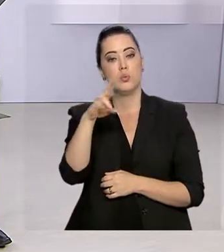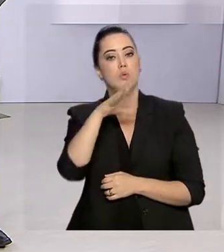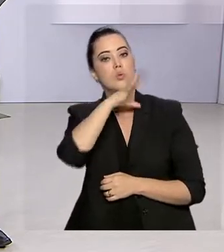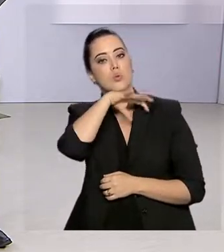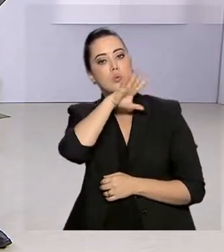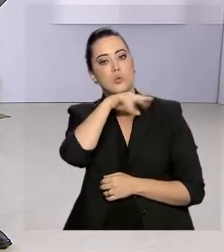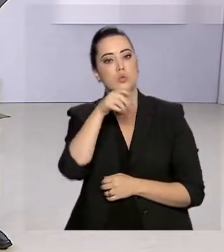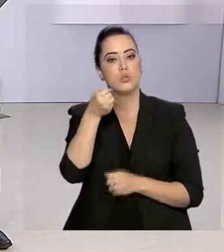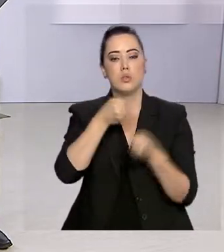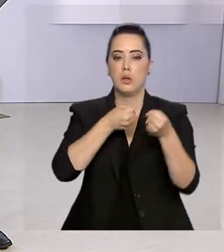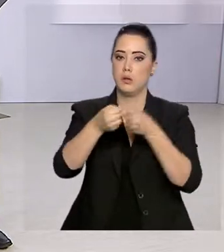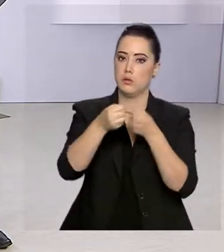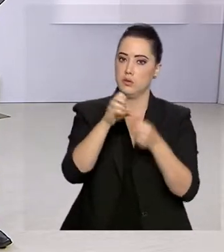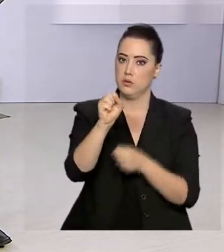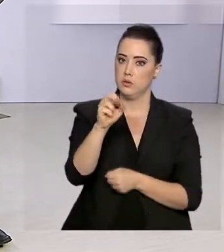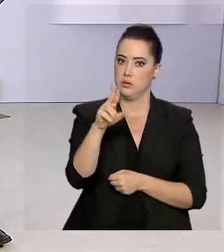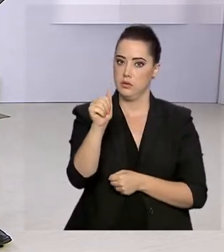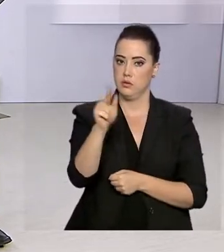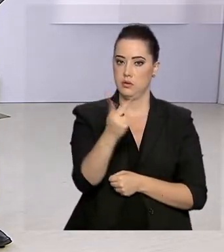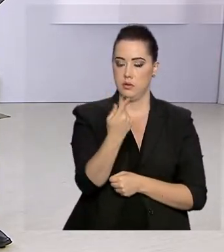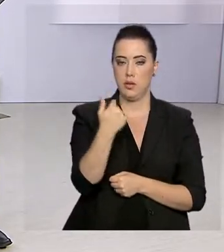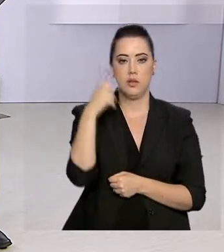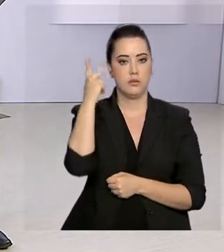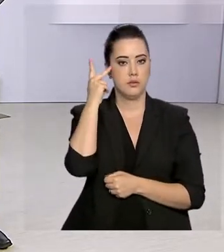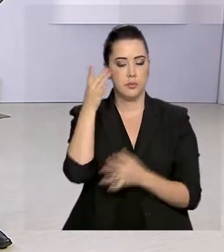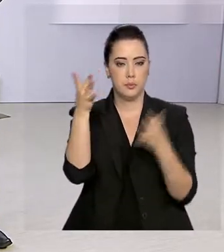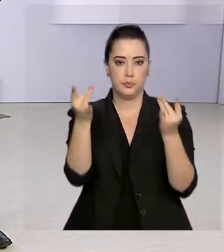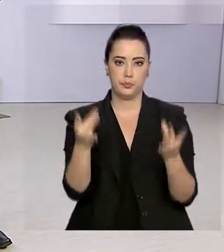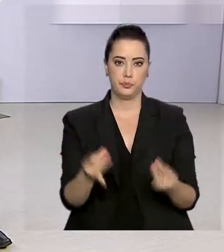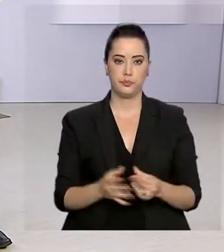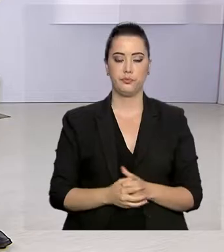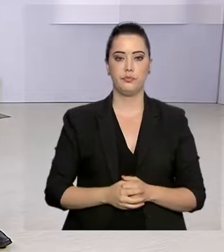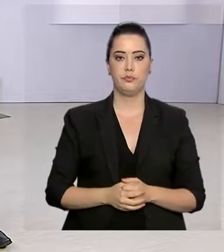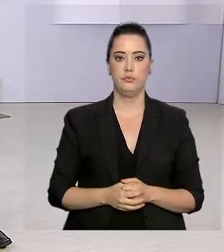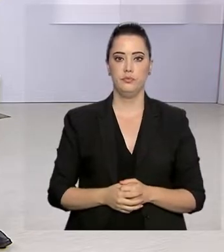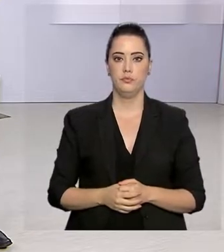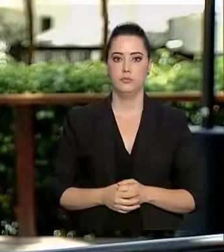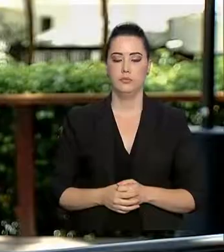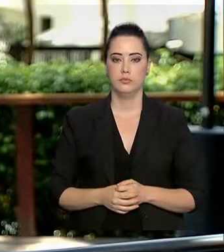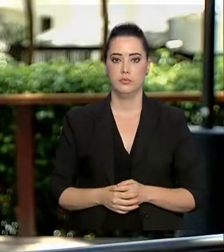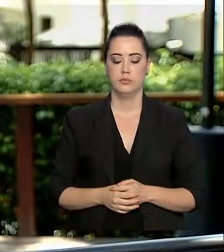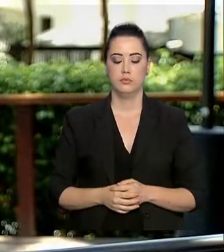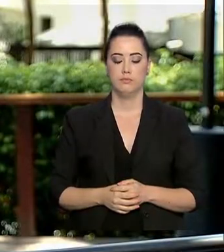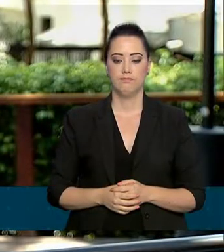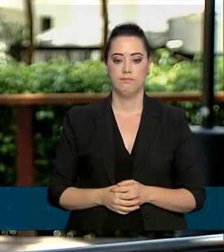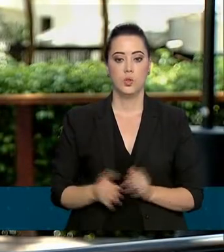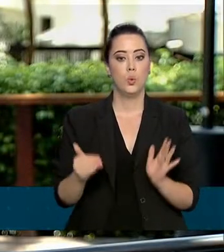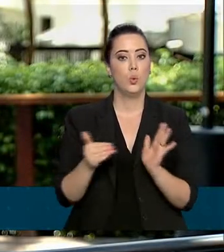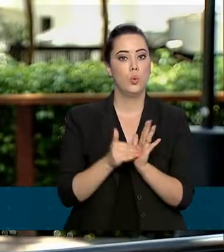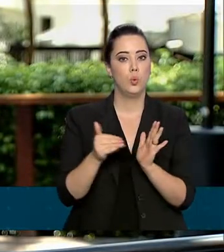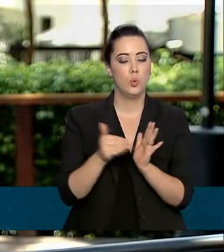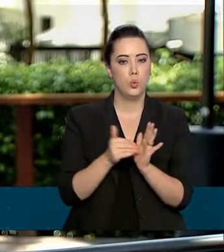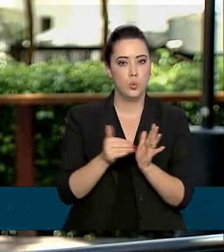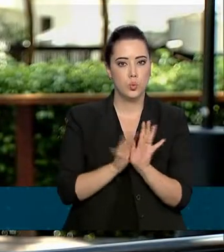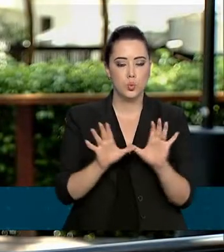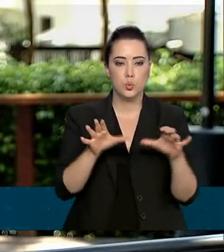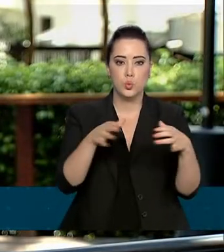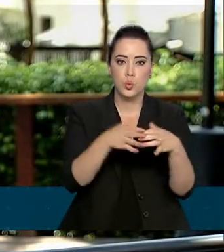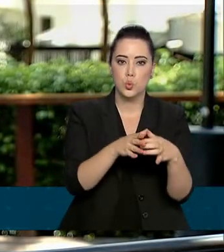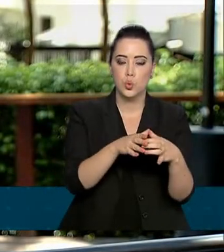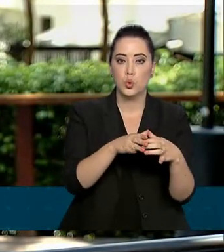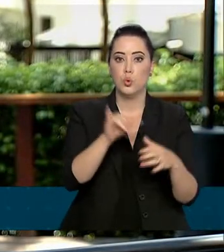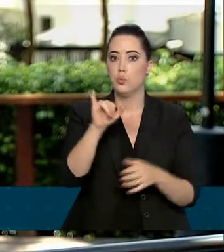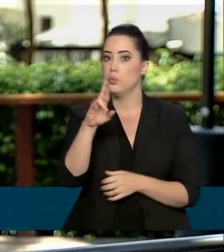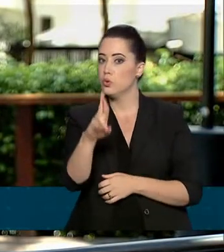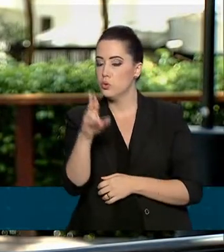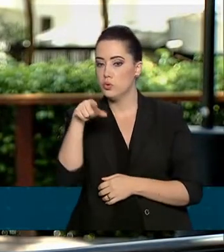A repórter Sara Kines, de São Paulo, traz as informações. Este é o último lote de restituição do Imposto de Renda